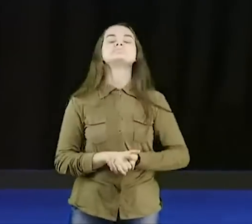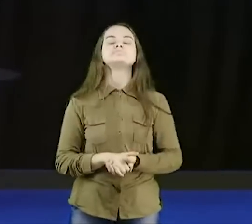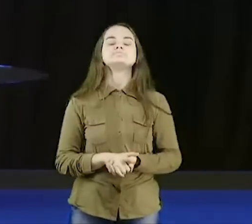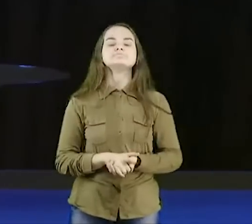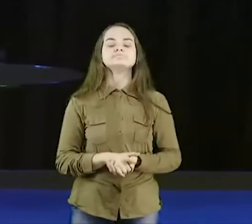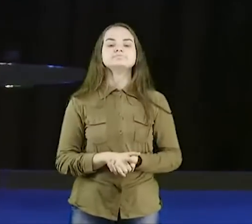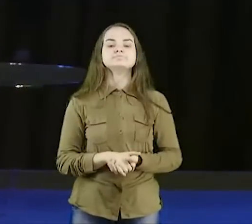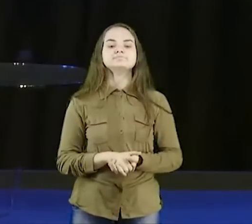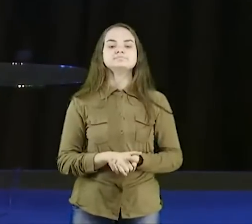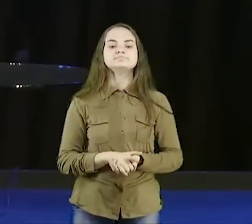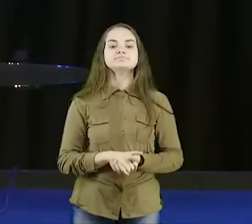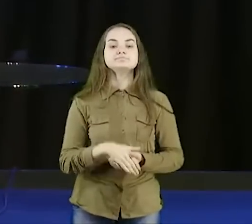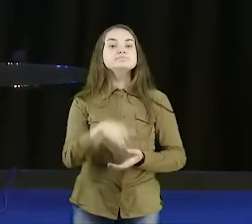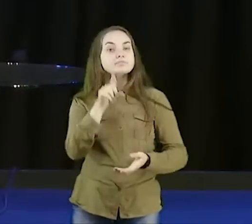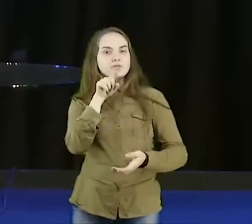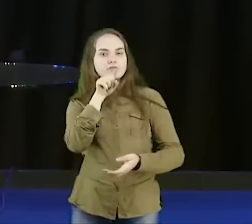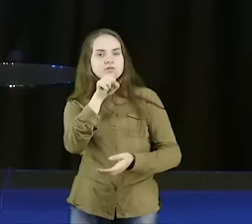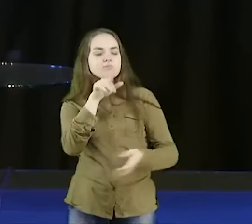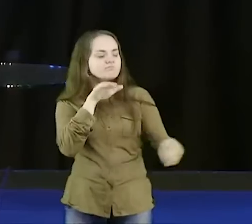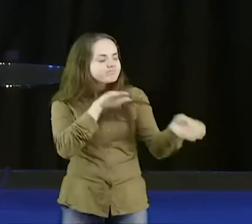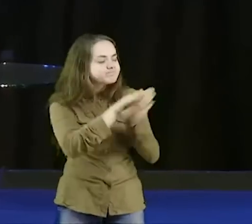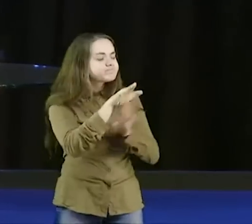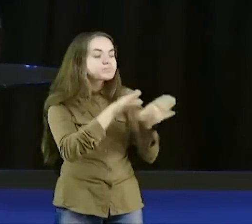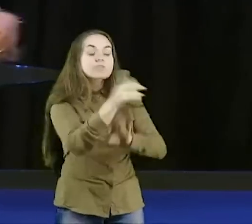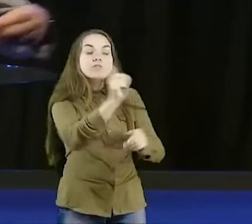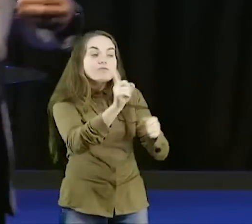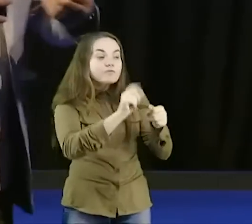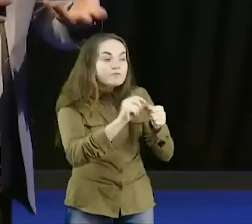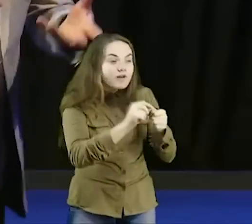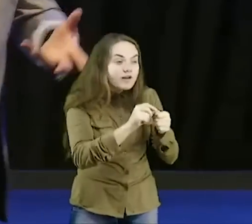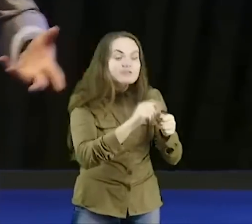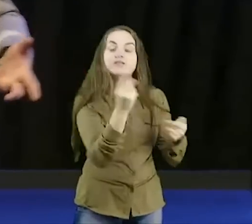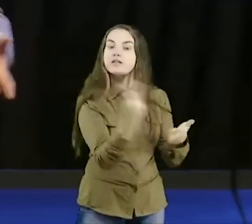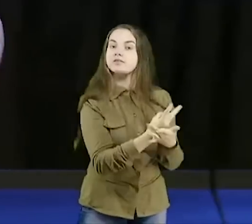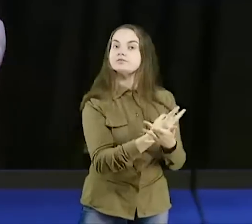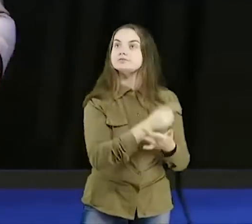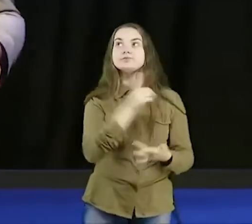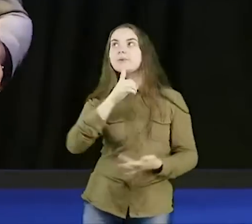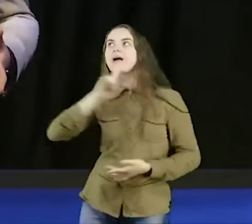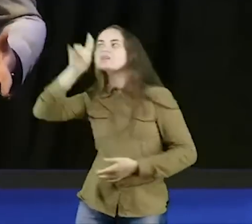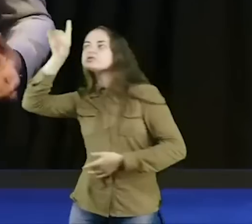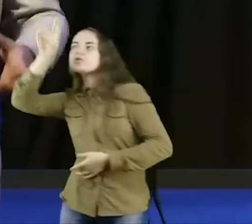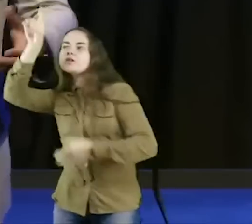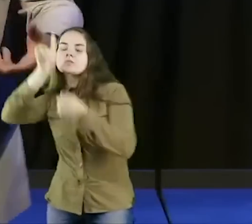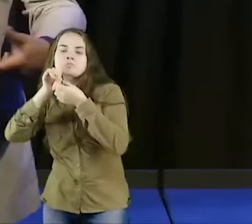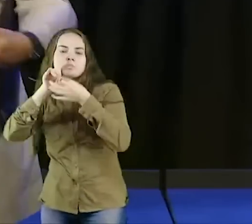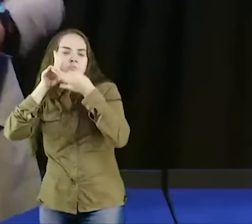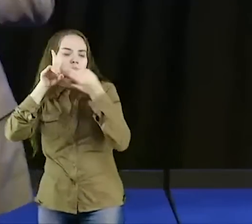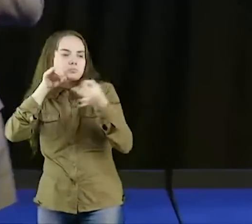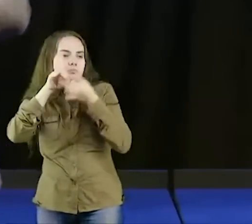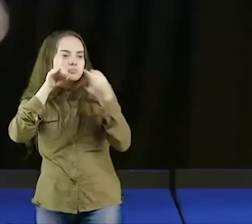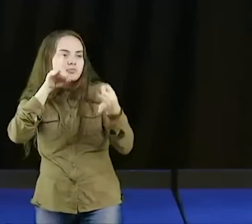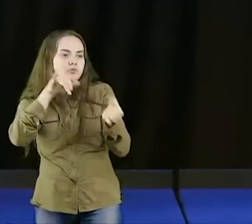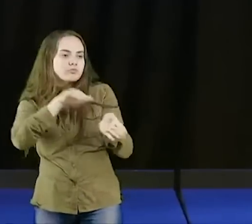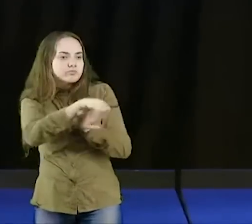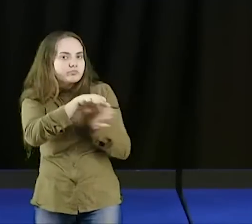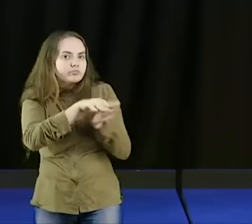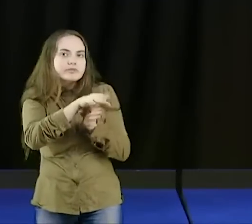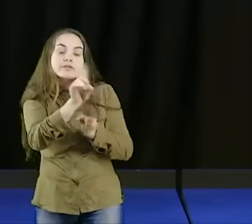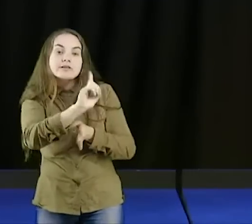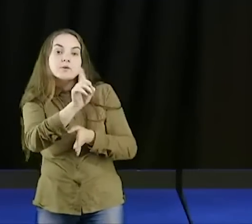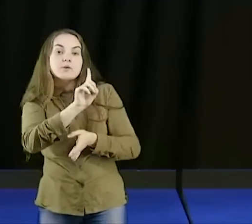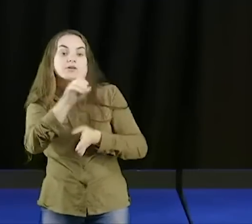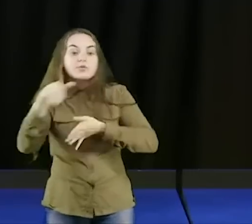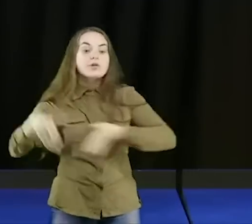não faz, isso aqui está errado, não faz isso, não é que Deus, está te dando, uma boa sugestão, um bom conselho, ele está te dando, um caminho de liberdade,